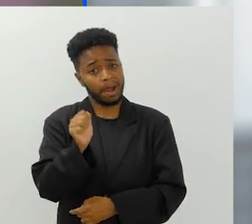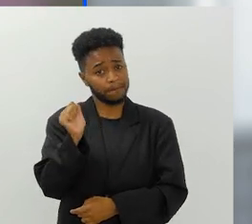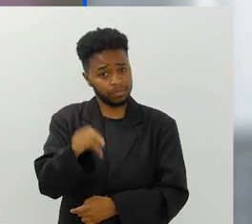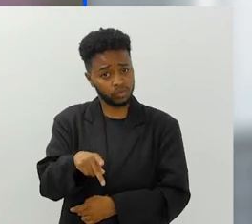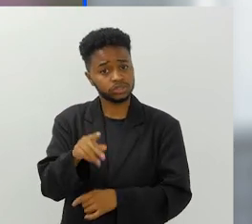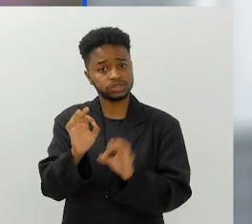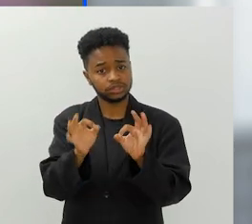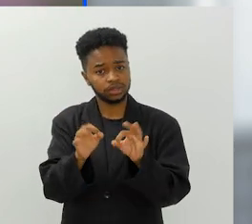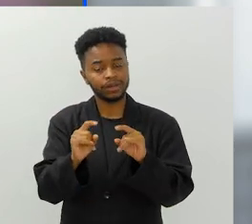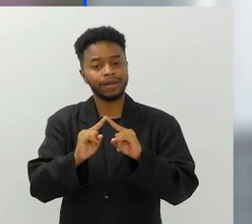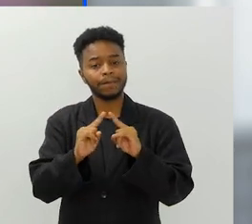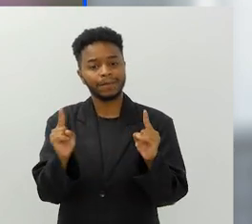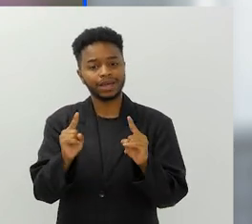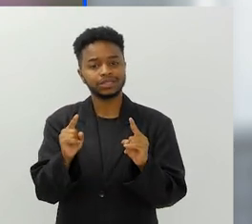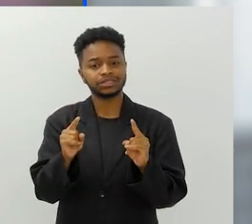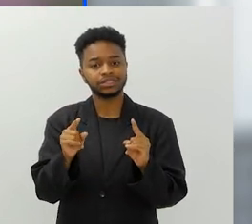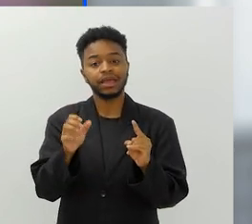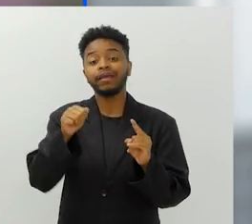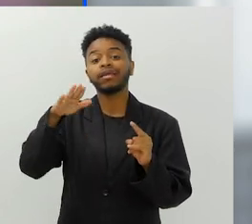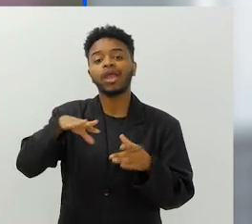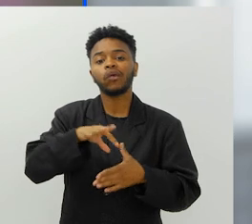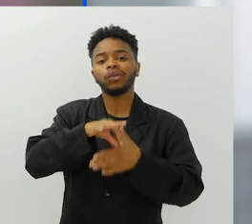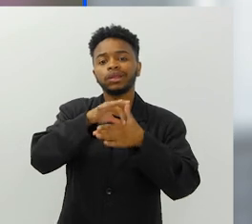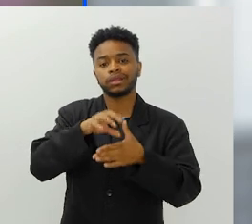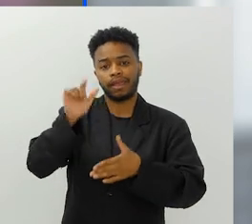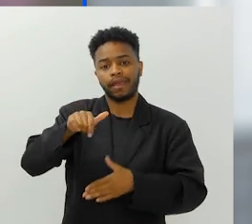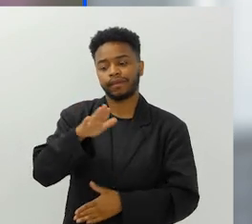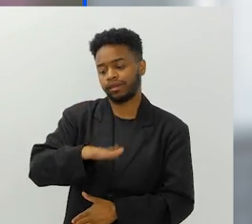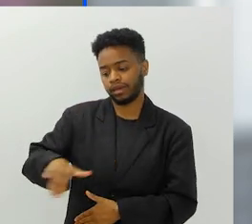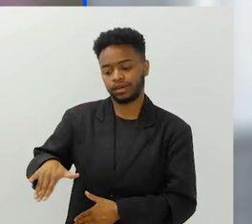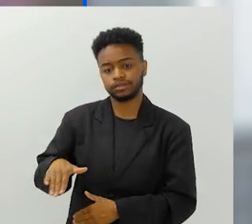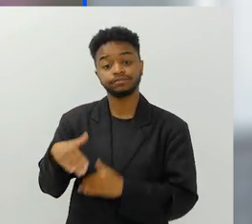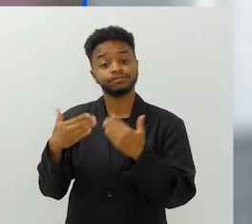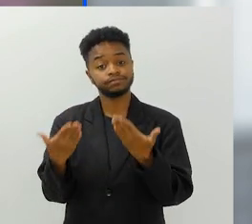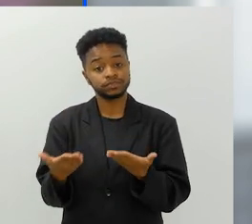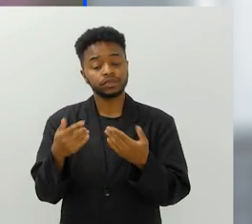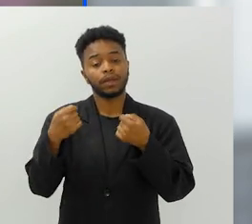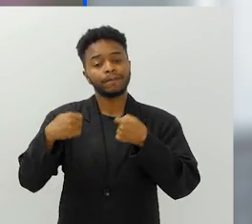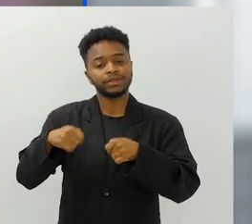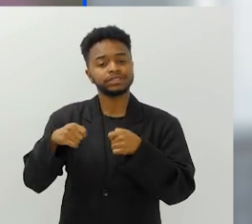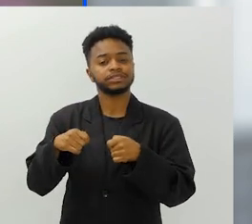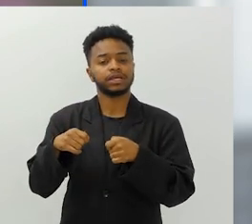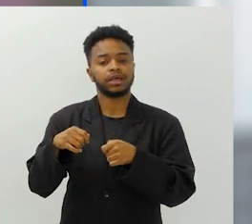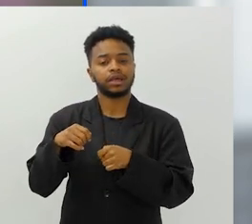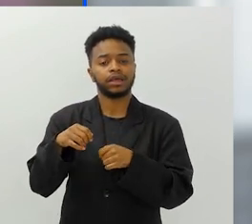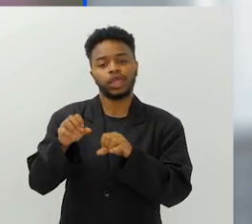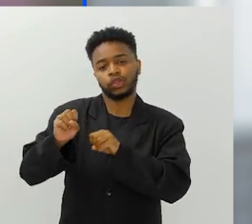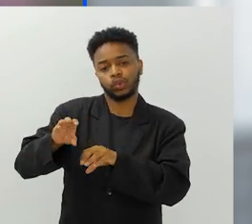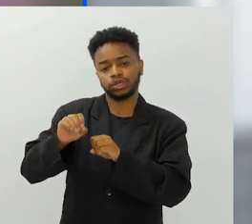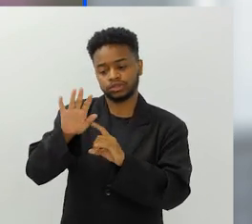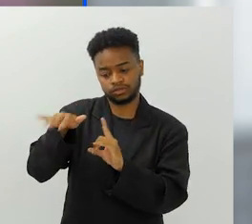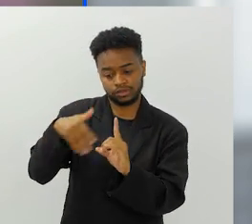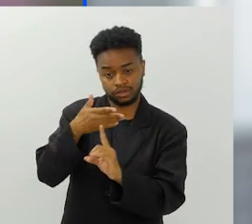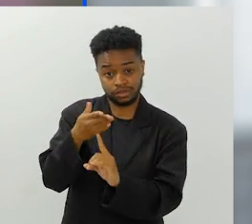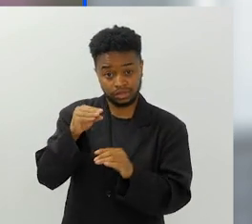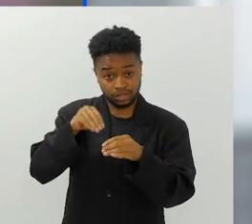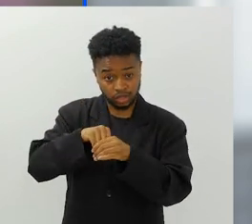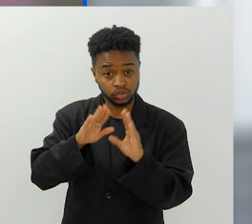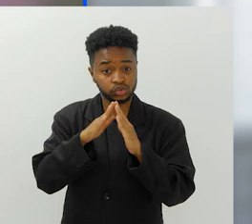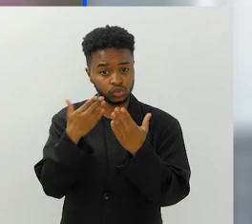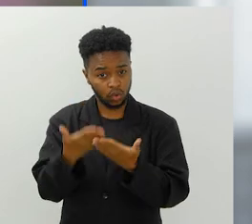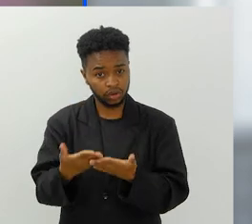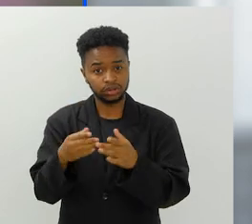Ou aposentados e estaremos sendo governados por eles. Então, a educação ambiental nas